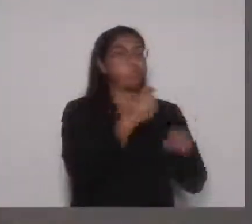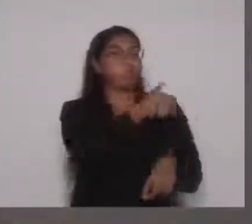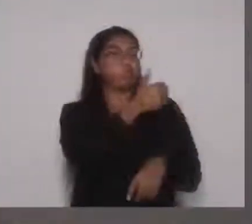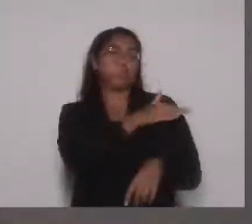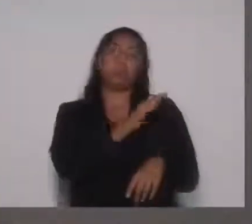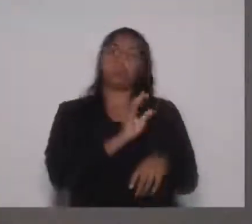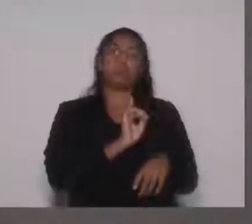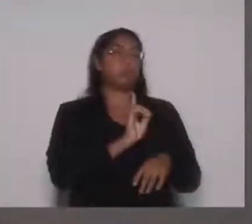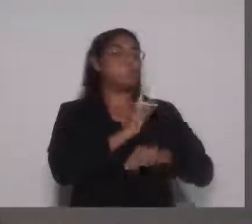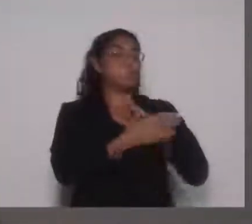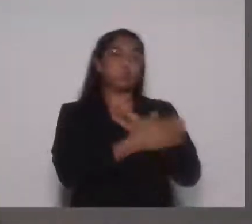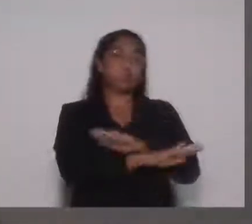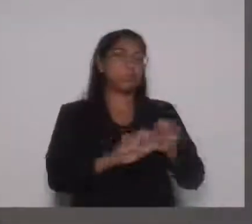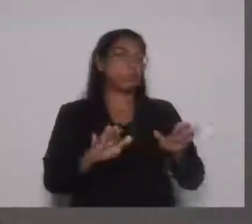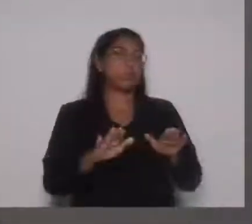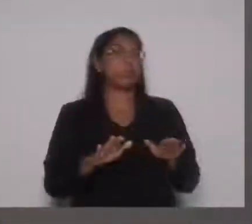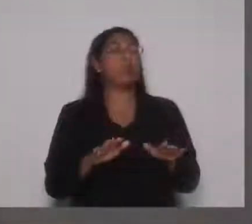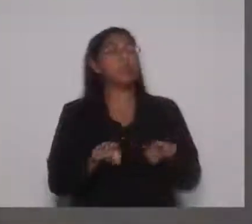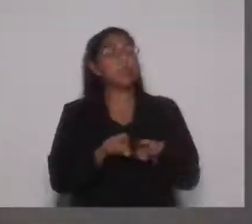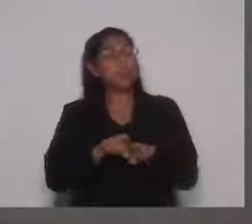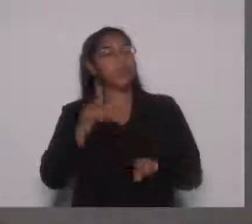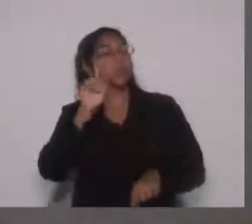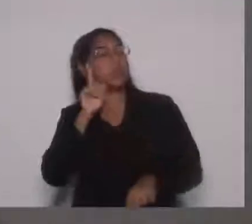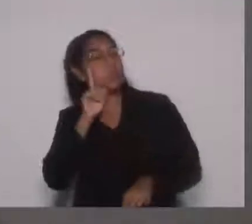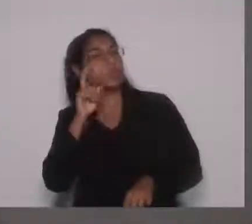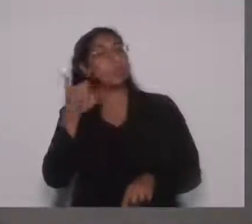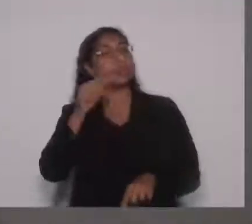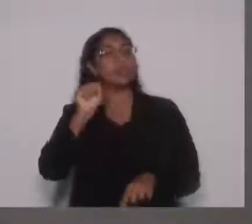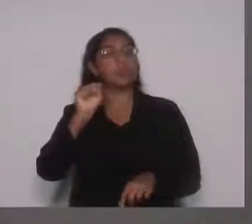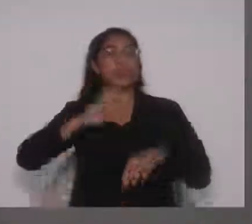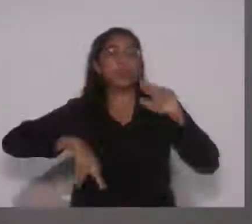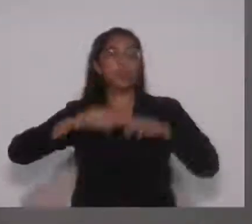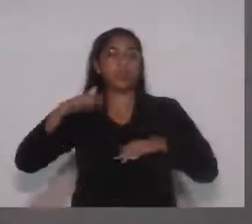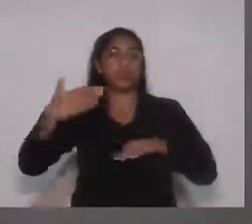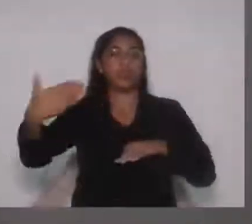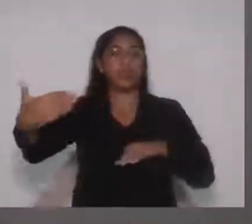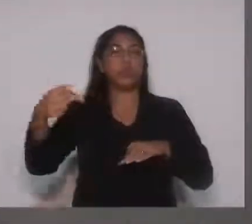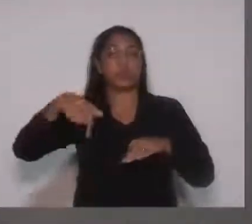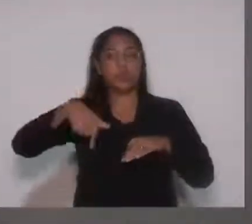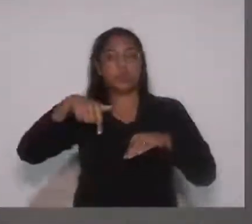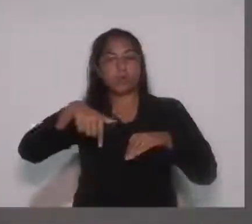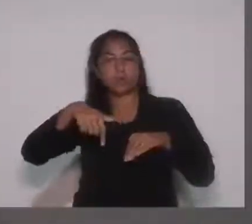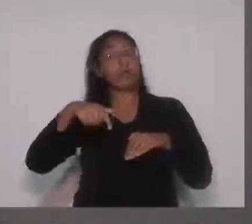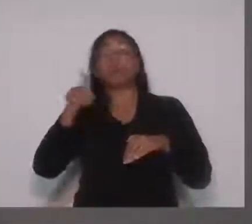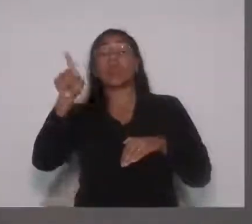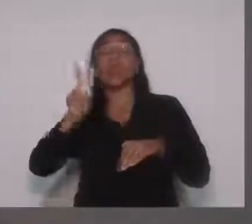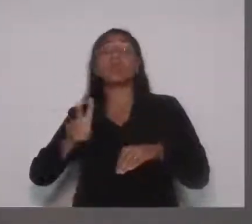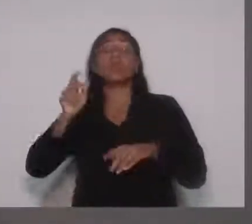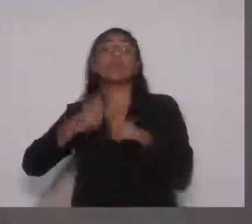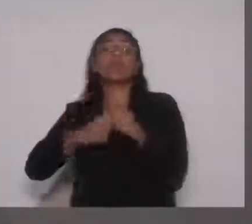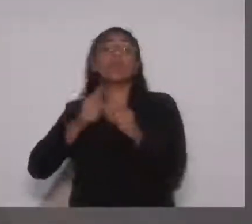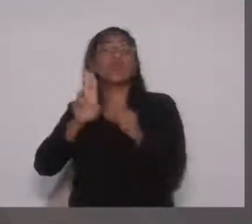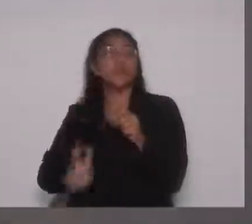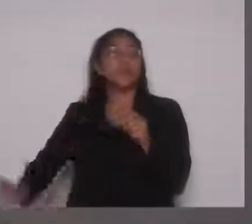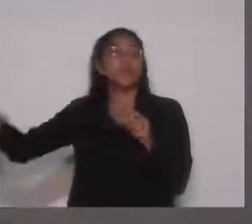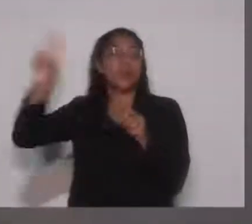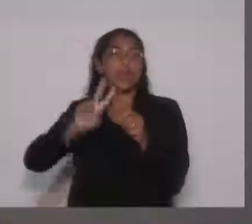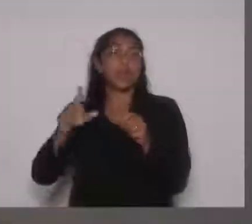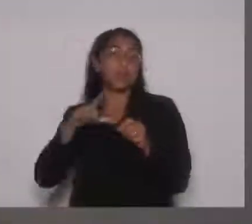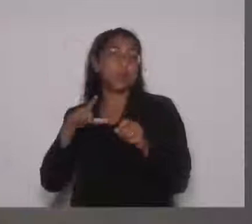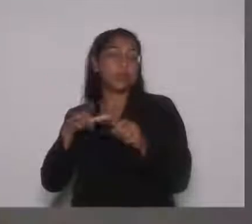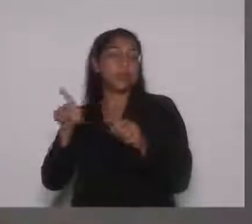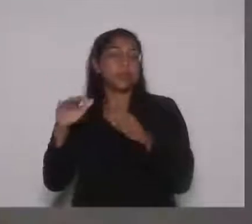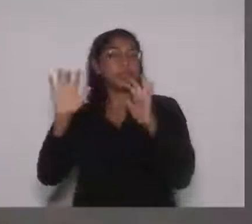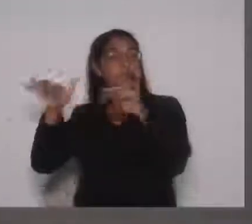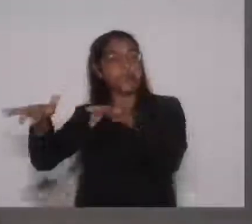No dia 18 de junho também nós vamos ter um fórum em Valinhos, mas eu vou anunciar isso também no Parlamento na sexta-feira. As ações que estão sendo